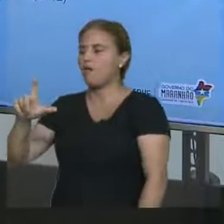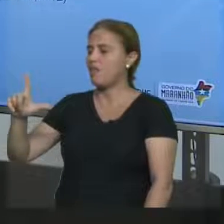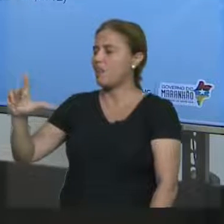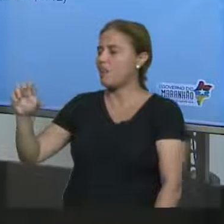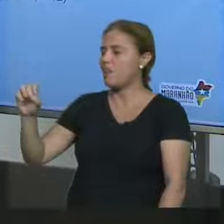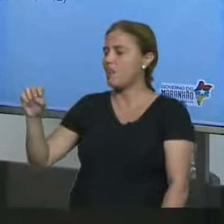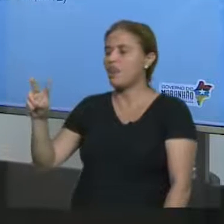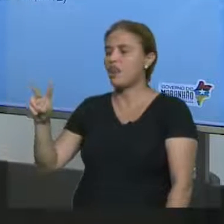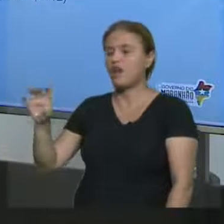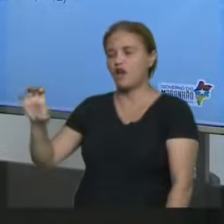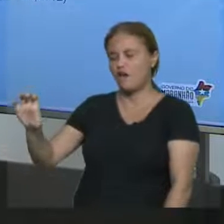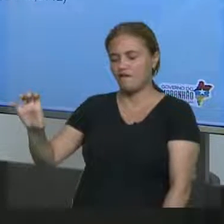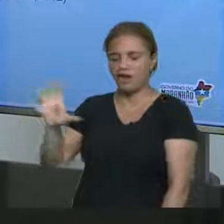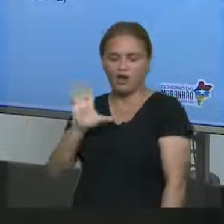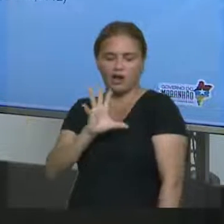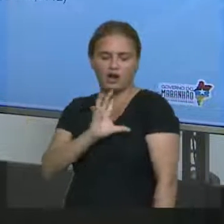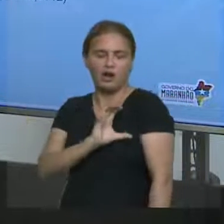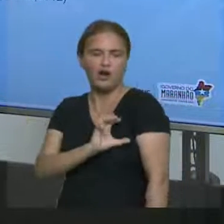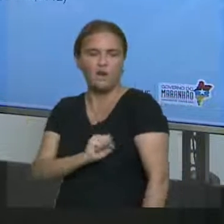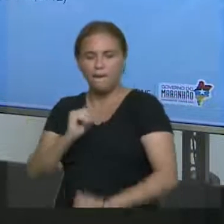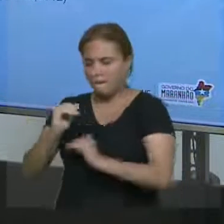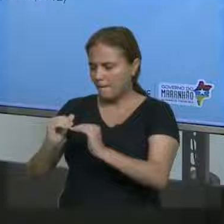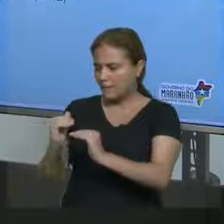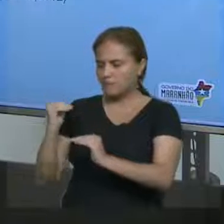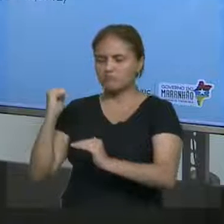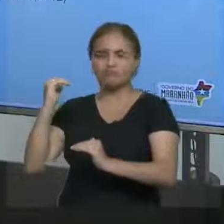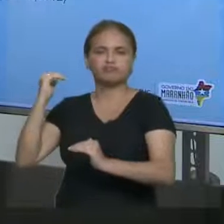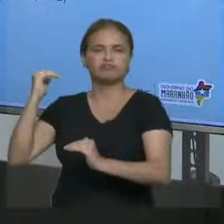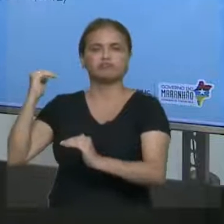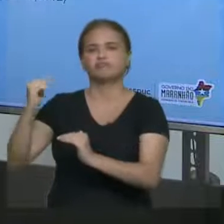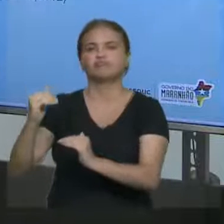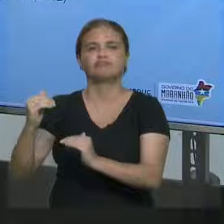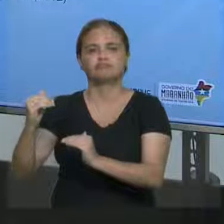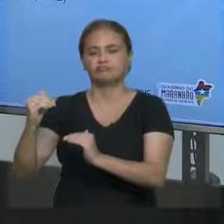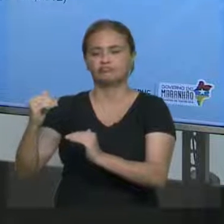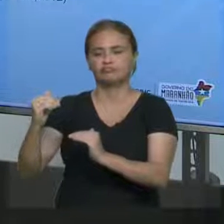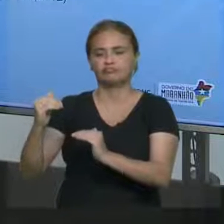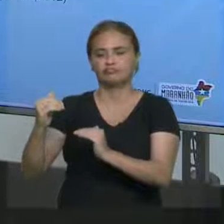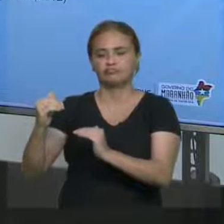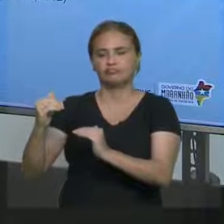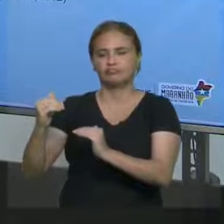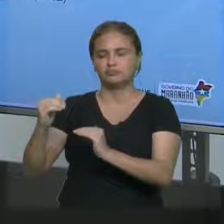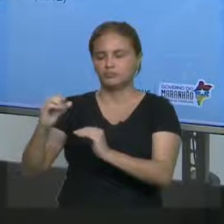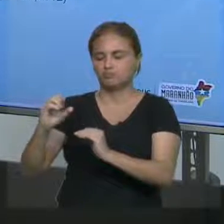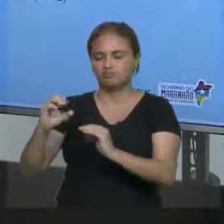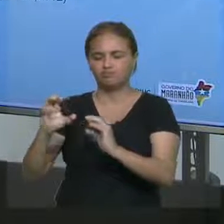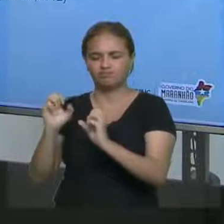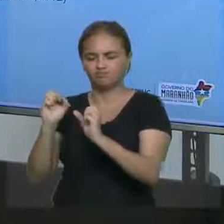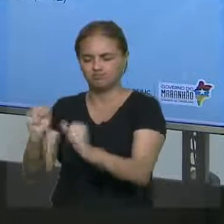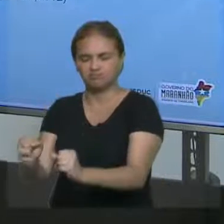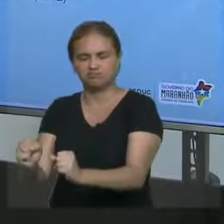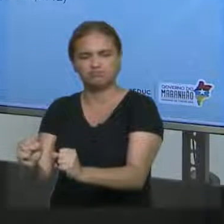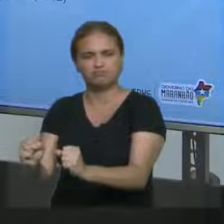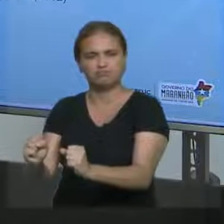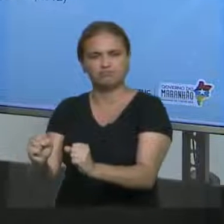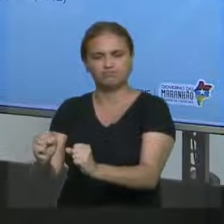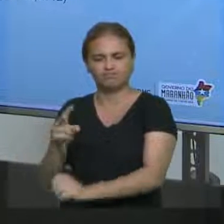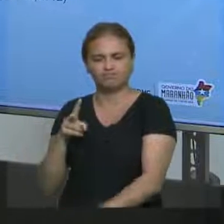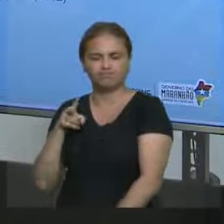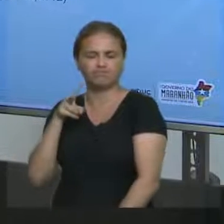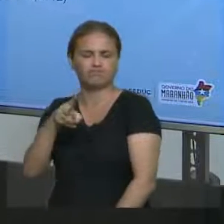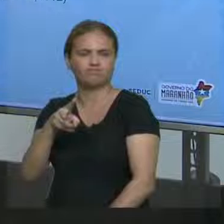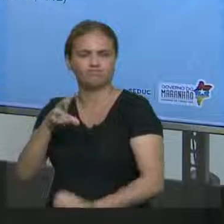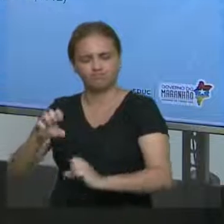overcomes, superar, the love of power, superar o amor pelo poder, the world, o mundo